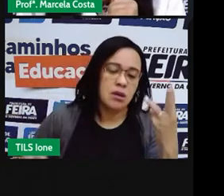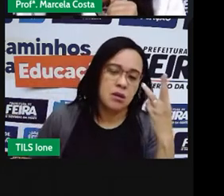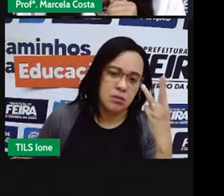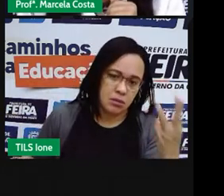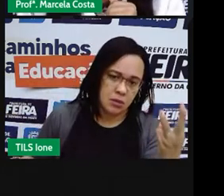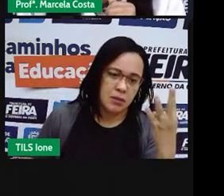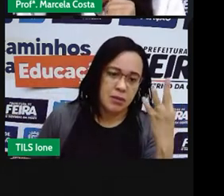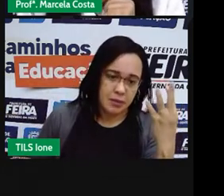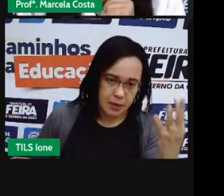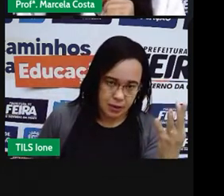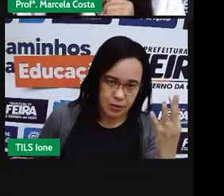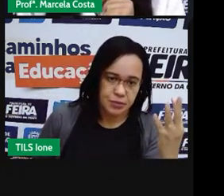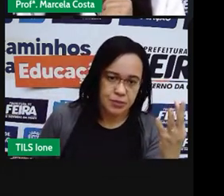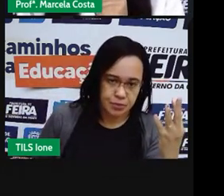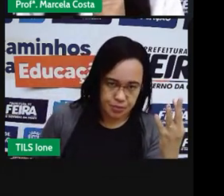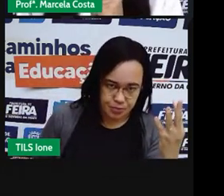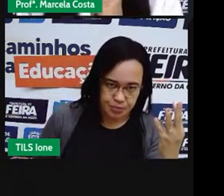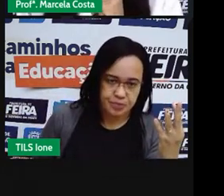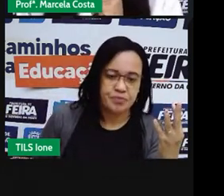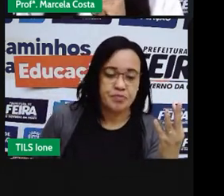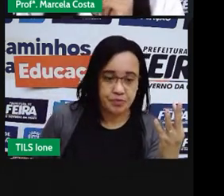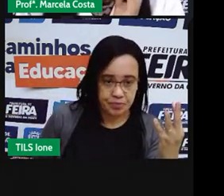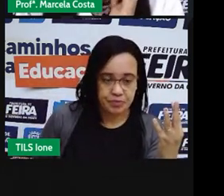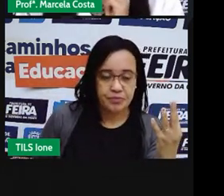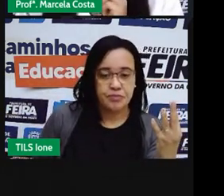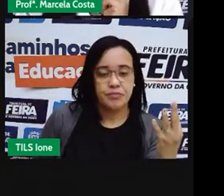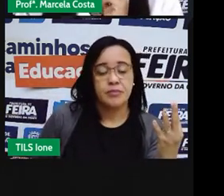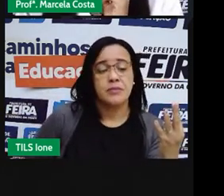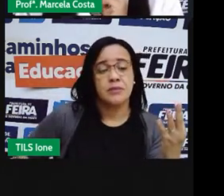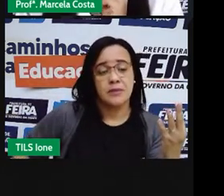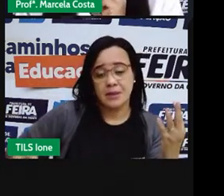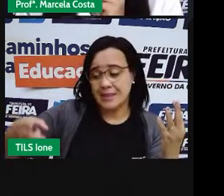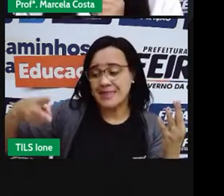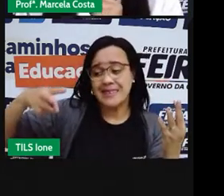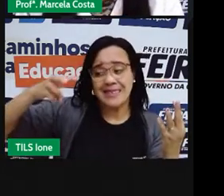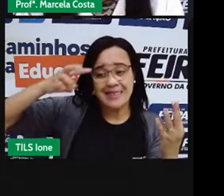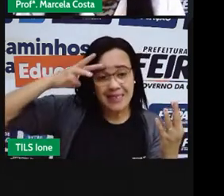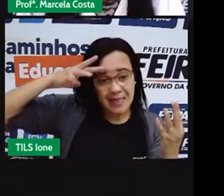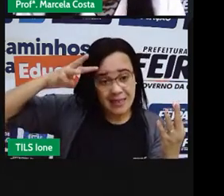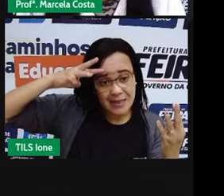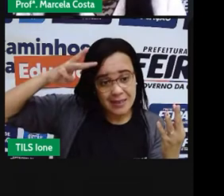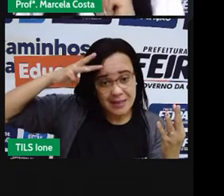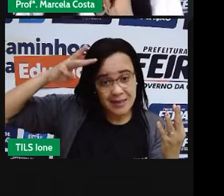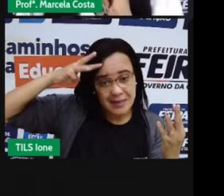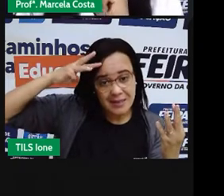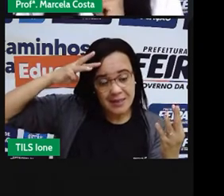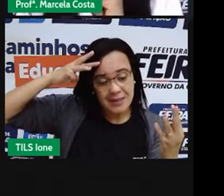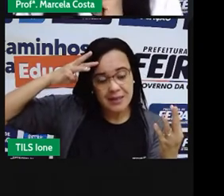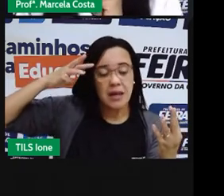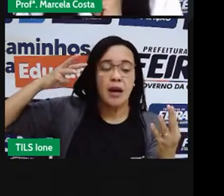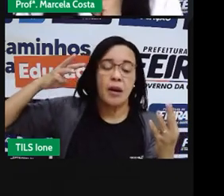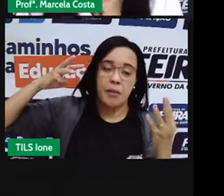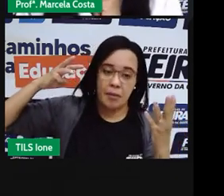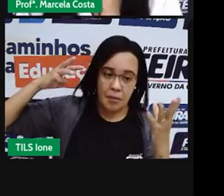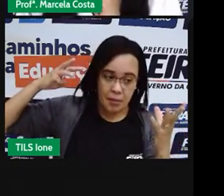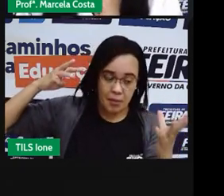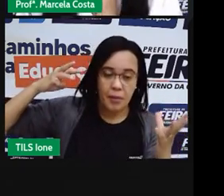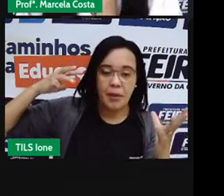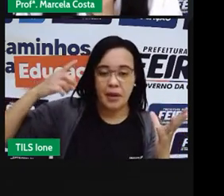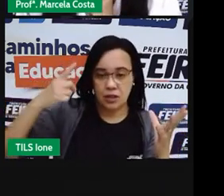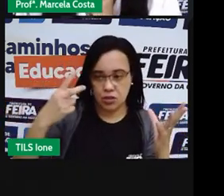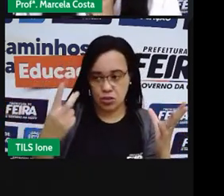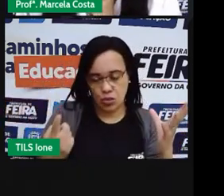dois litros de água, só um, dois. chegou terça-feira, ela tomou mais dois. Um,